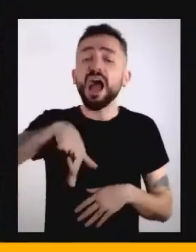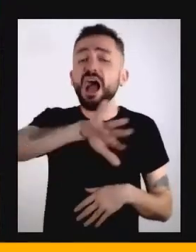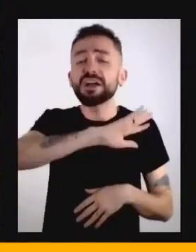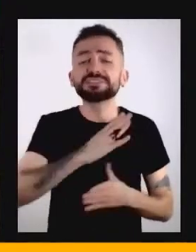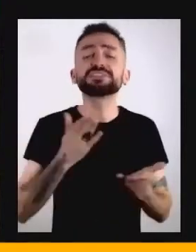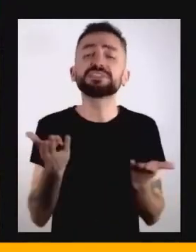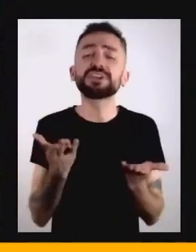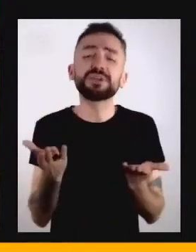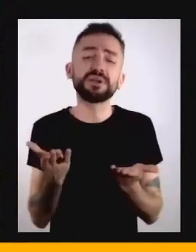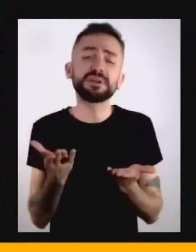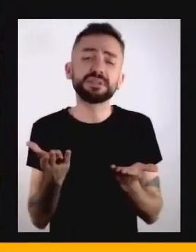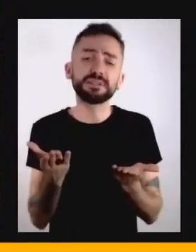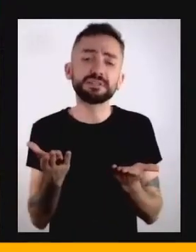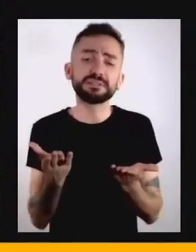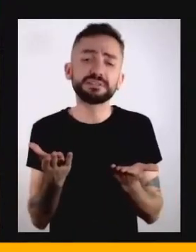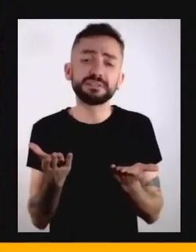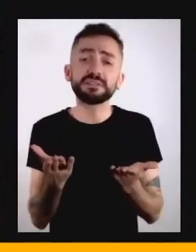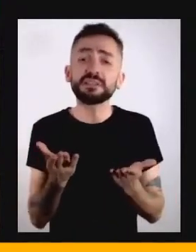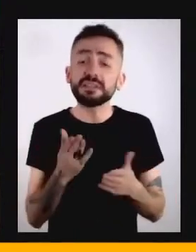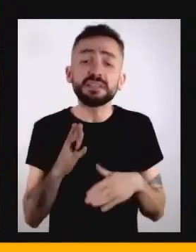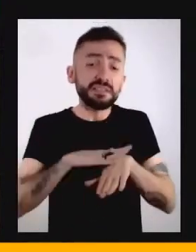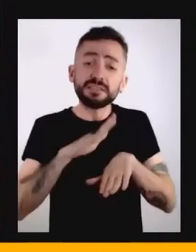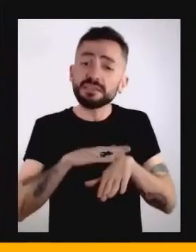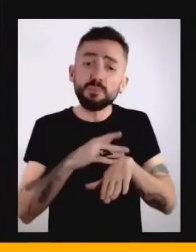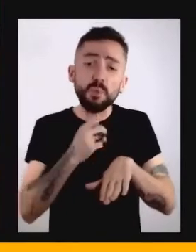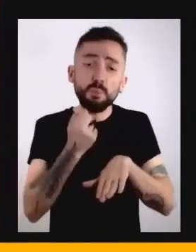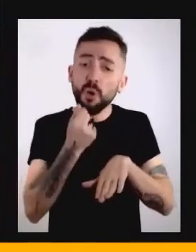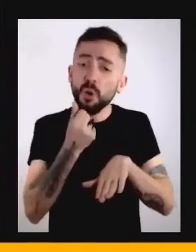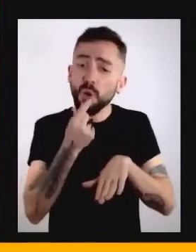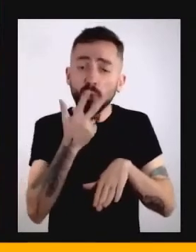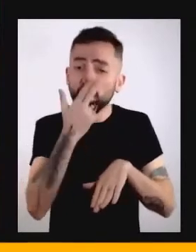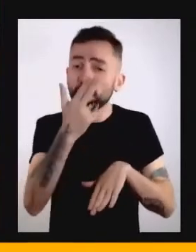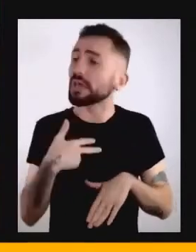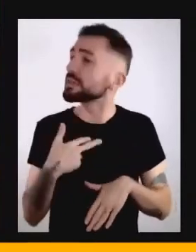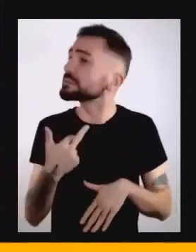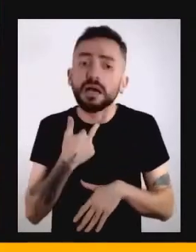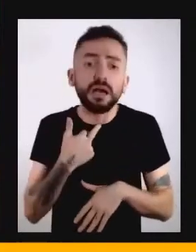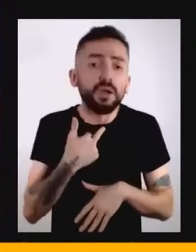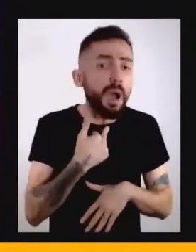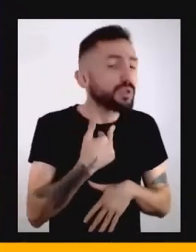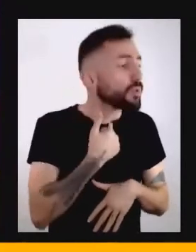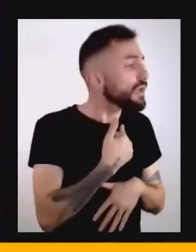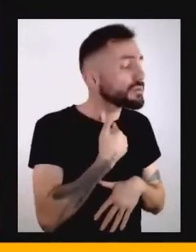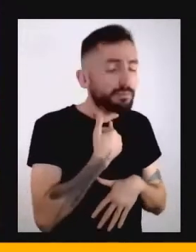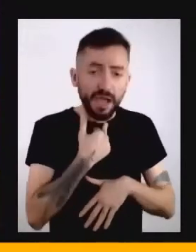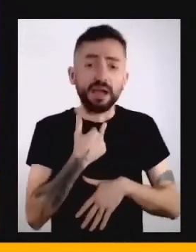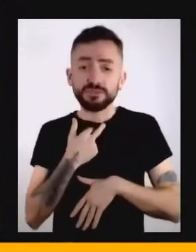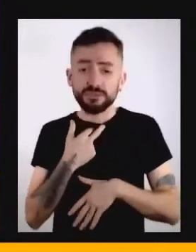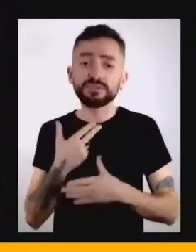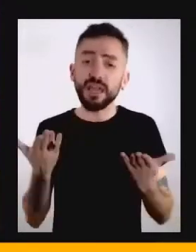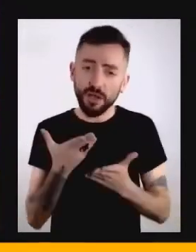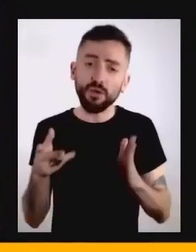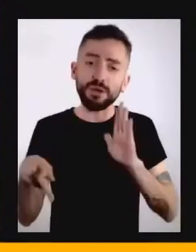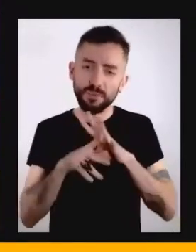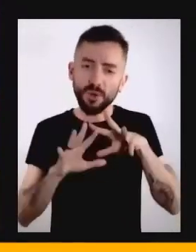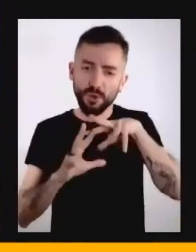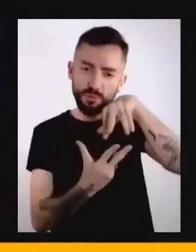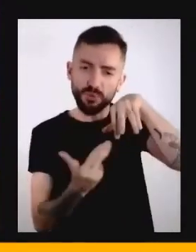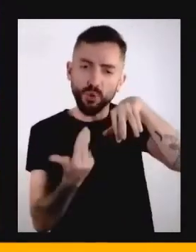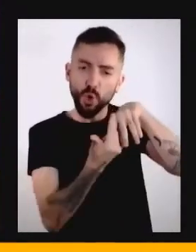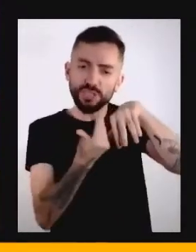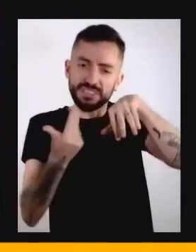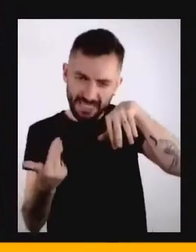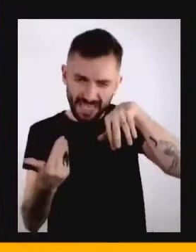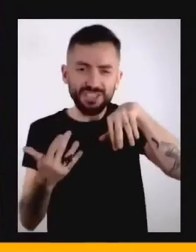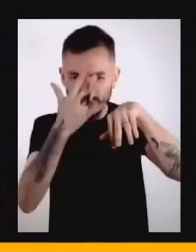escassez do tempo que ela domina esse pensamento ocidental, esse pensamento que a gente